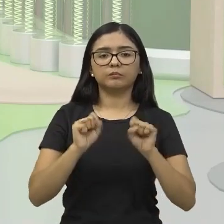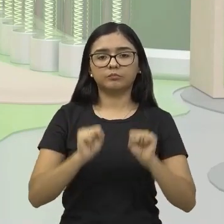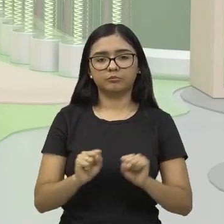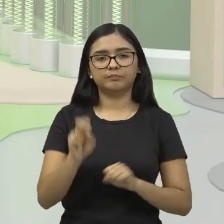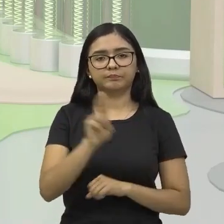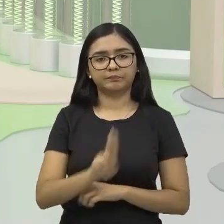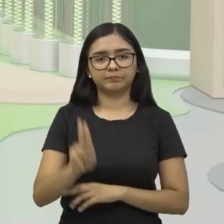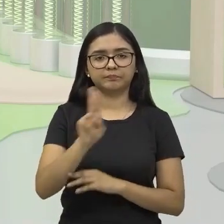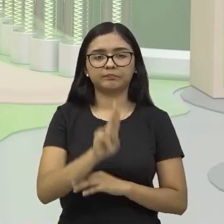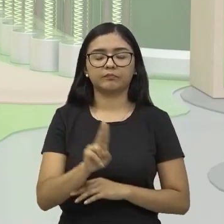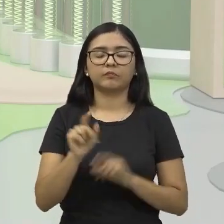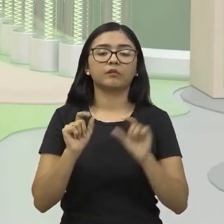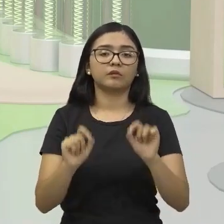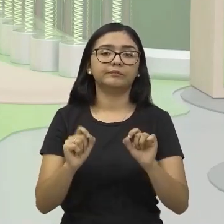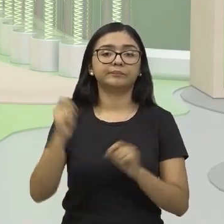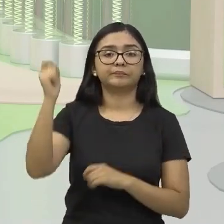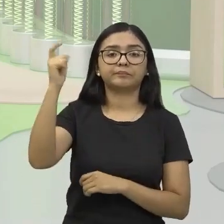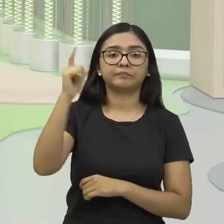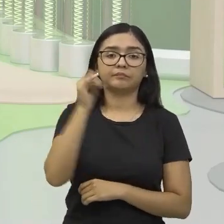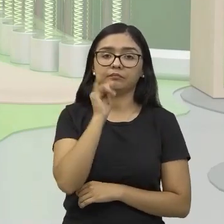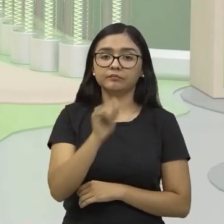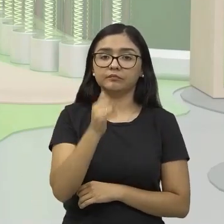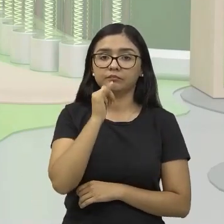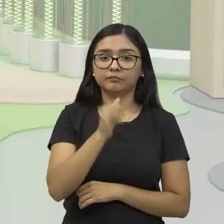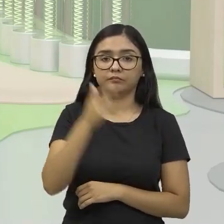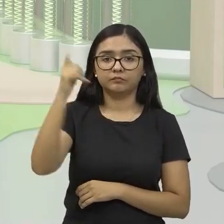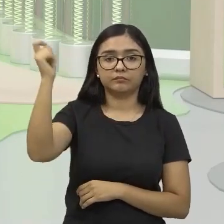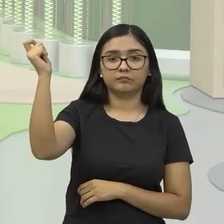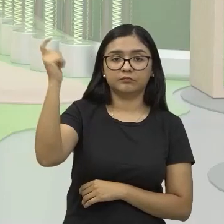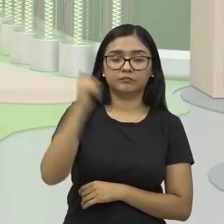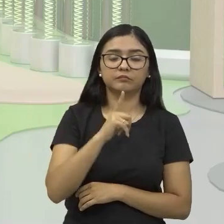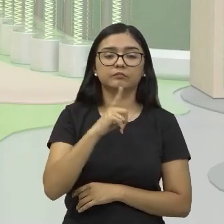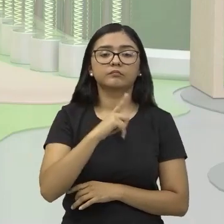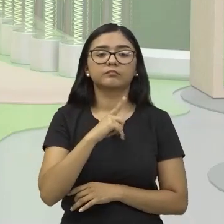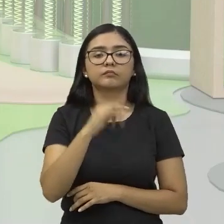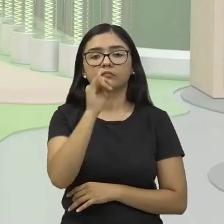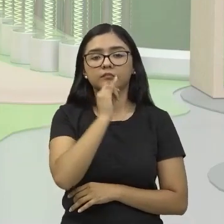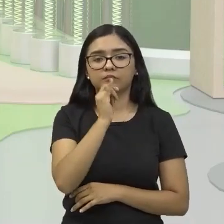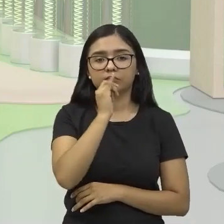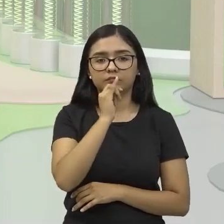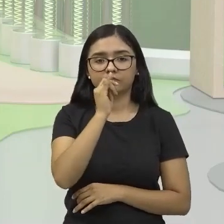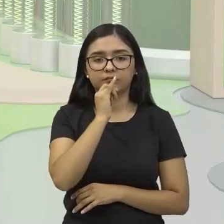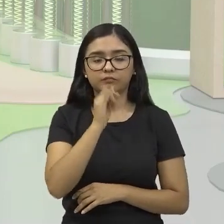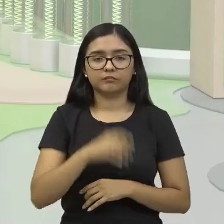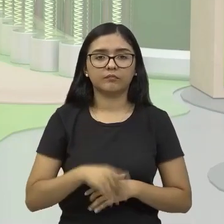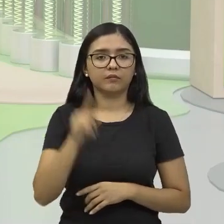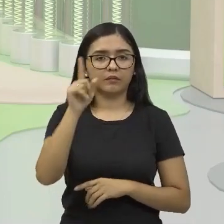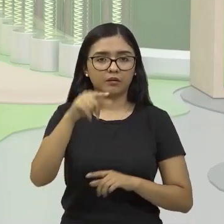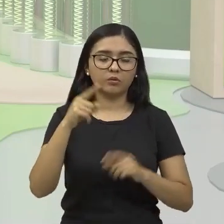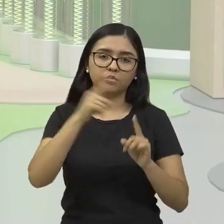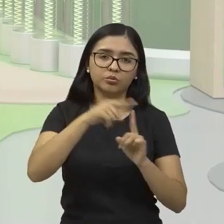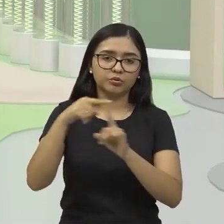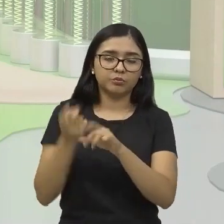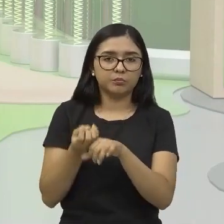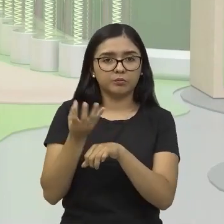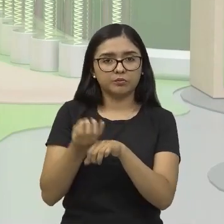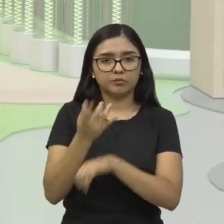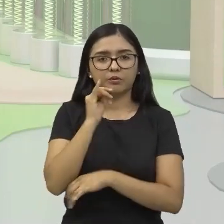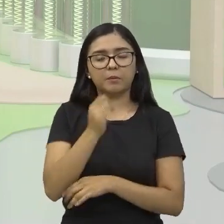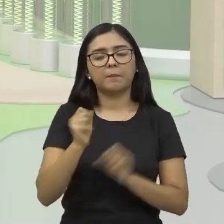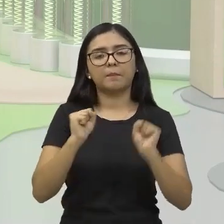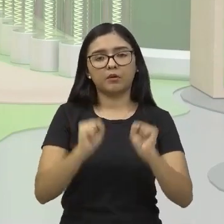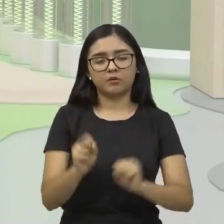explorar a energia solar. Então, nós temos aí como exemplo a energia solar como fonte de energia que também pode ser